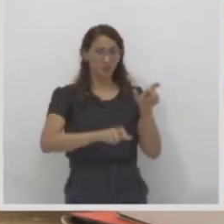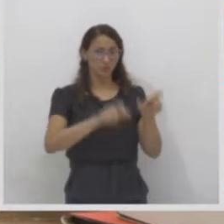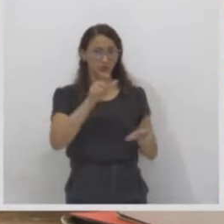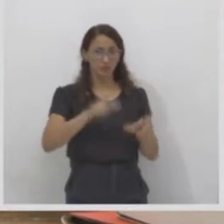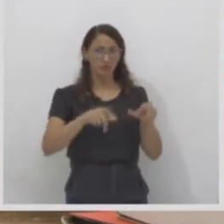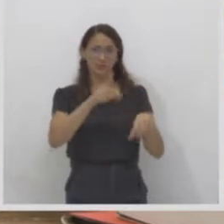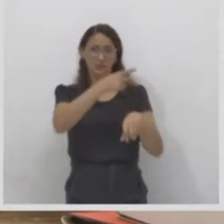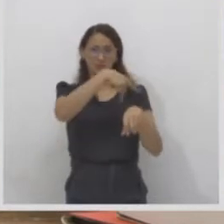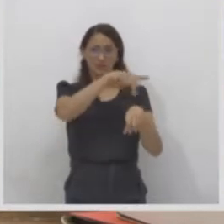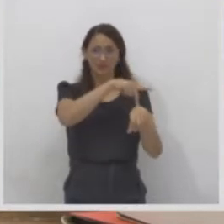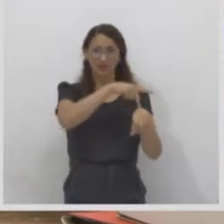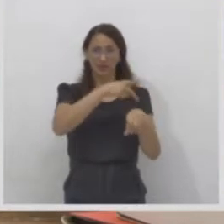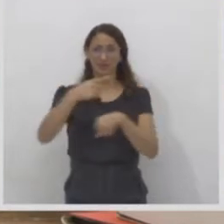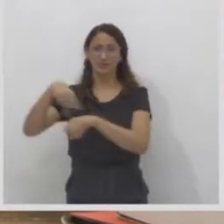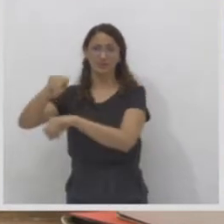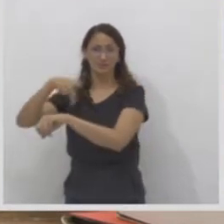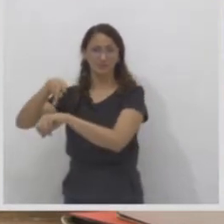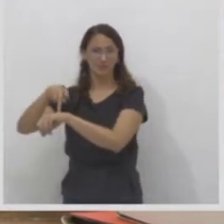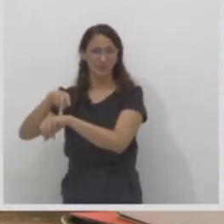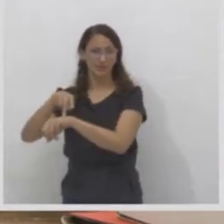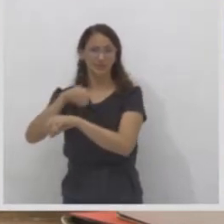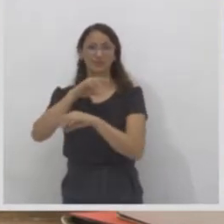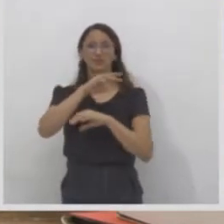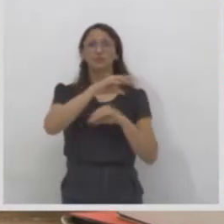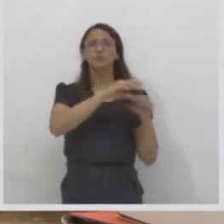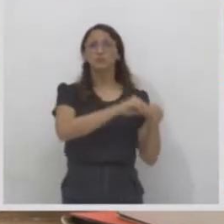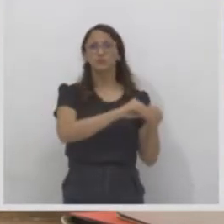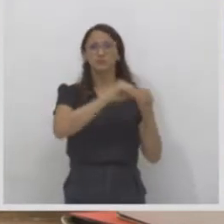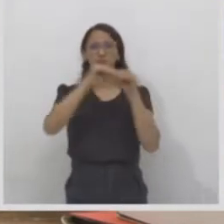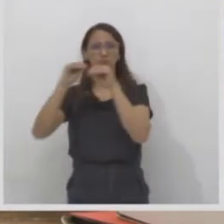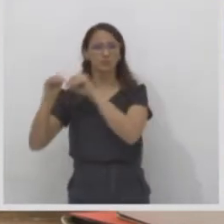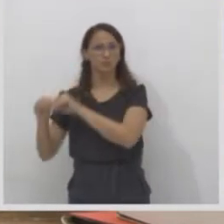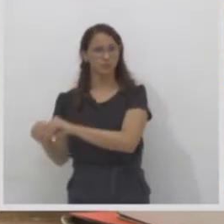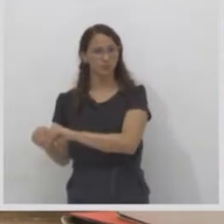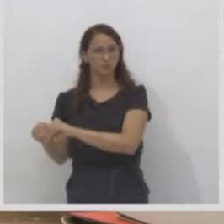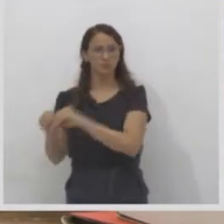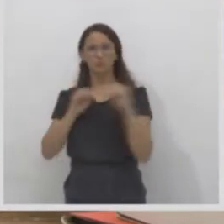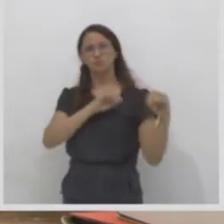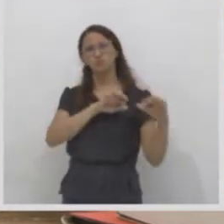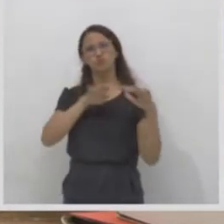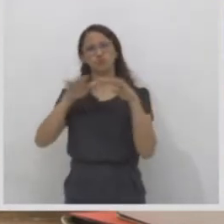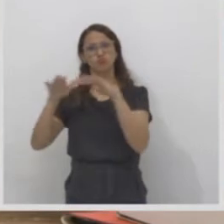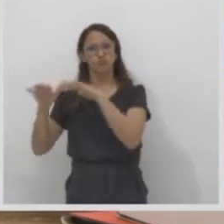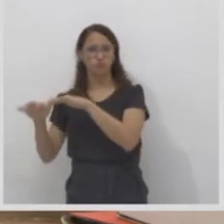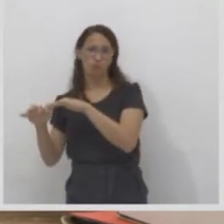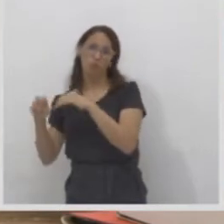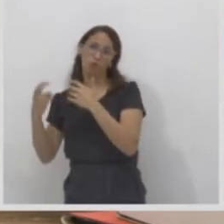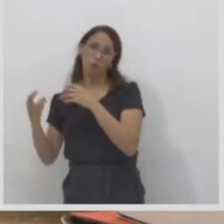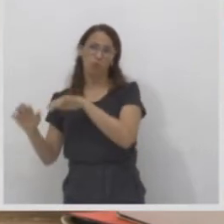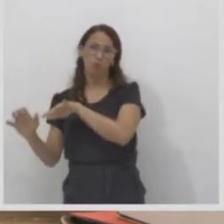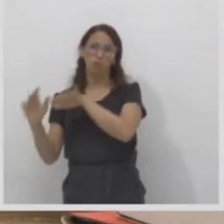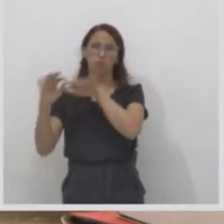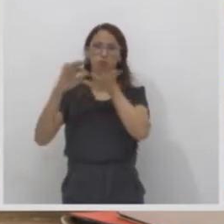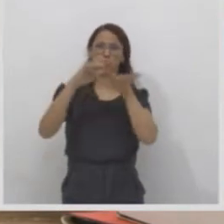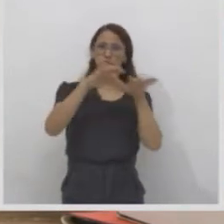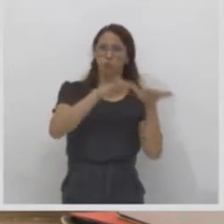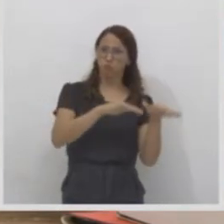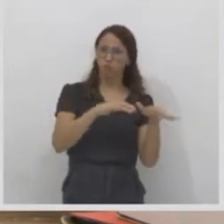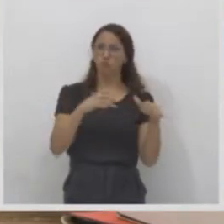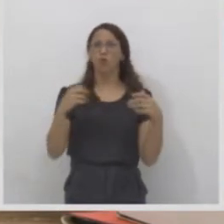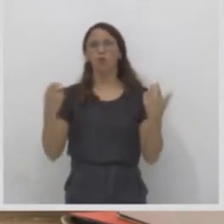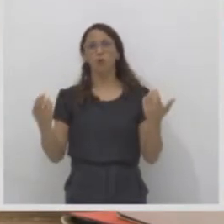países, entre regiões, entre cidades. Desde quando o homem